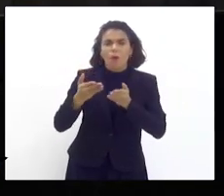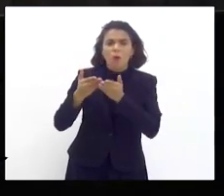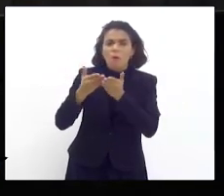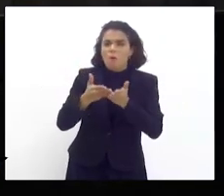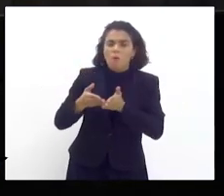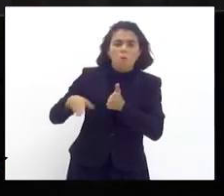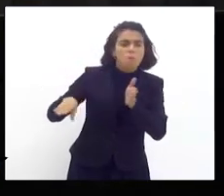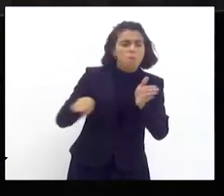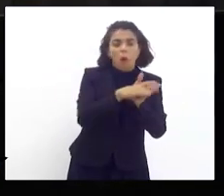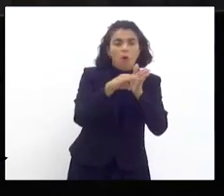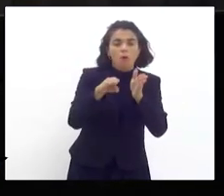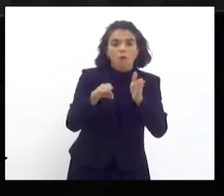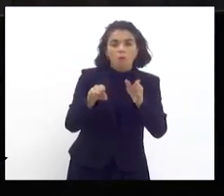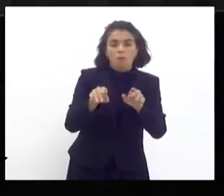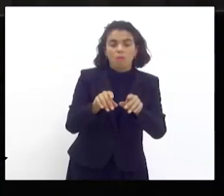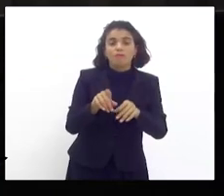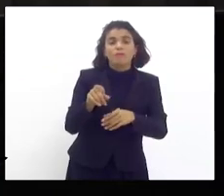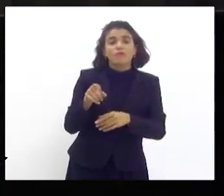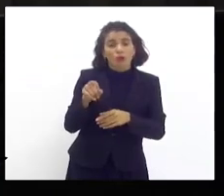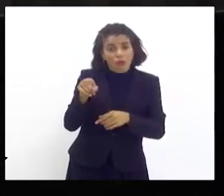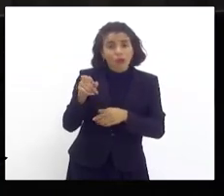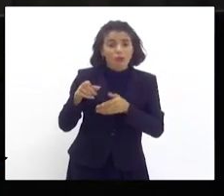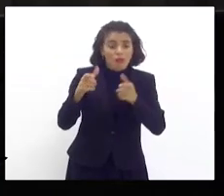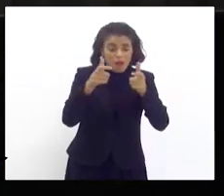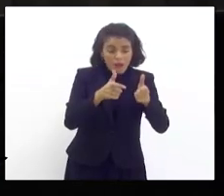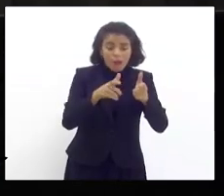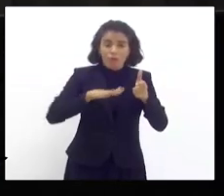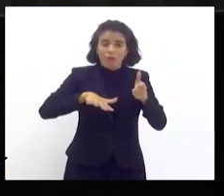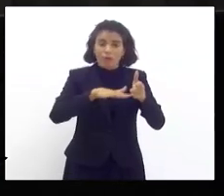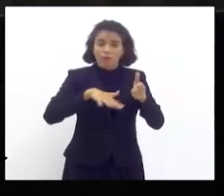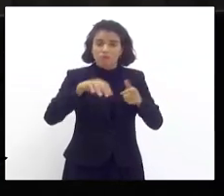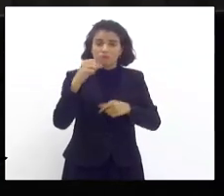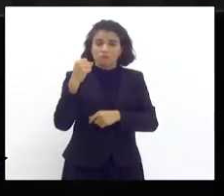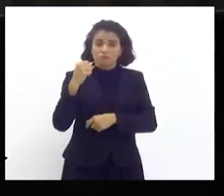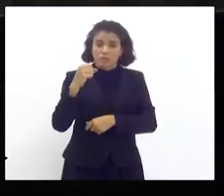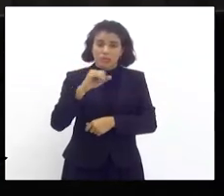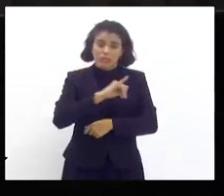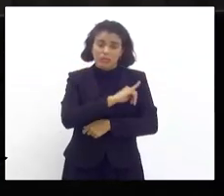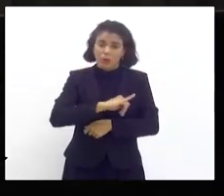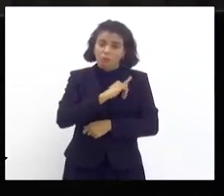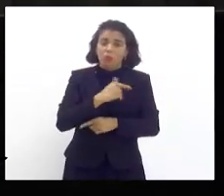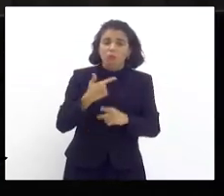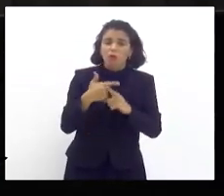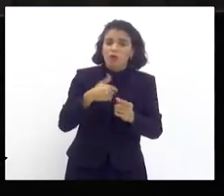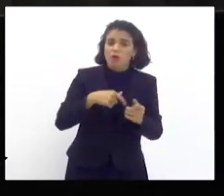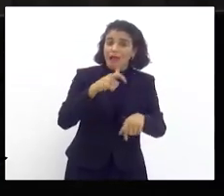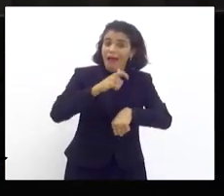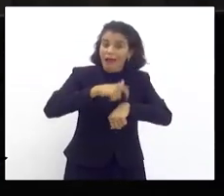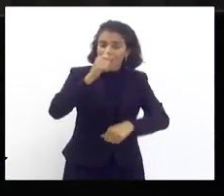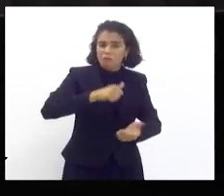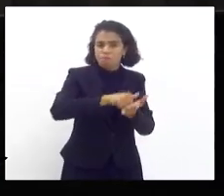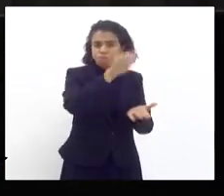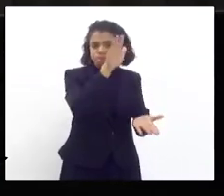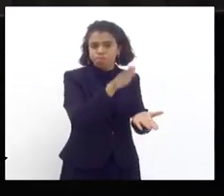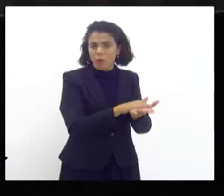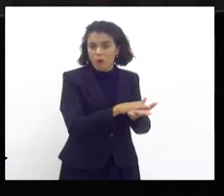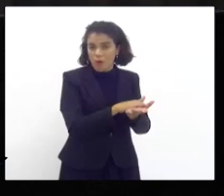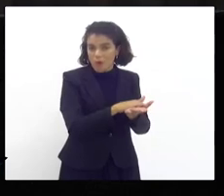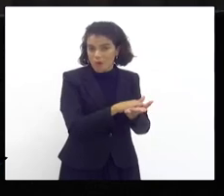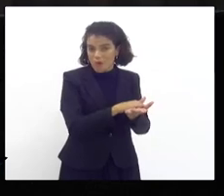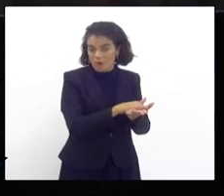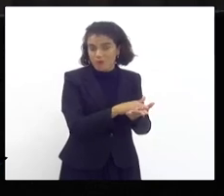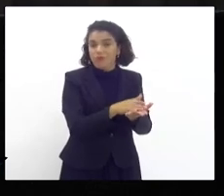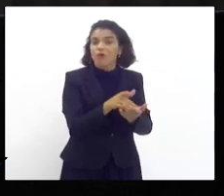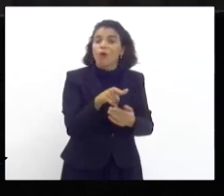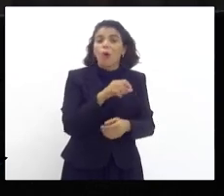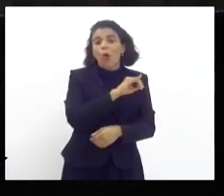e que foi no canal do Porto de Itaguaí porque que a Marinha automaticamente não notificou o órgão competente com INEA,